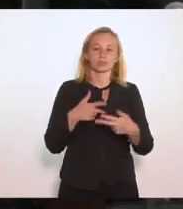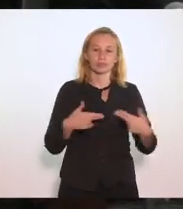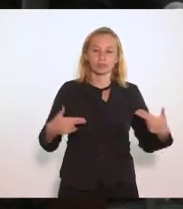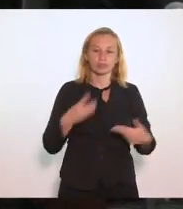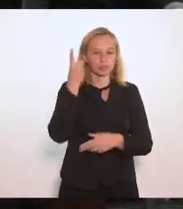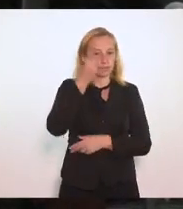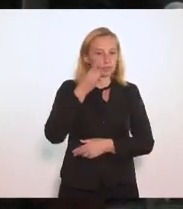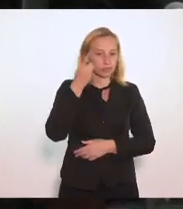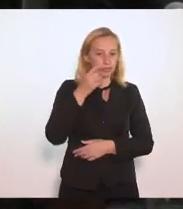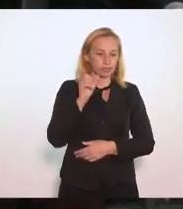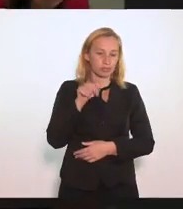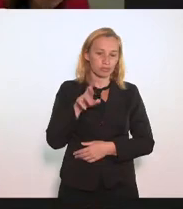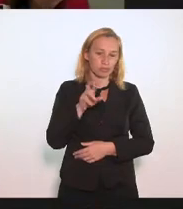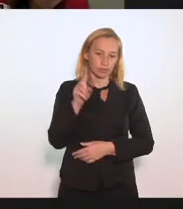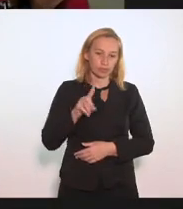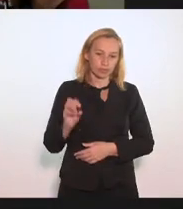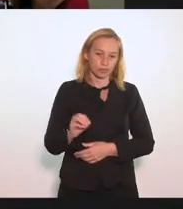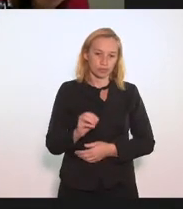Dionísio Lins